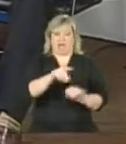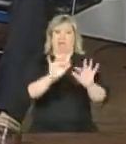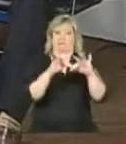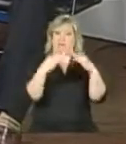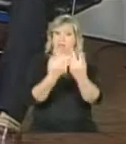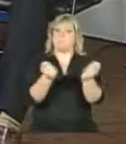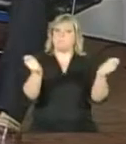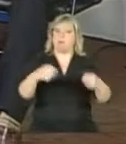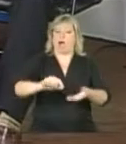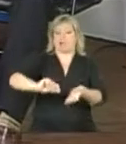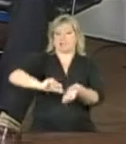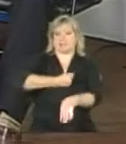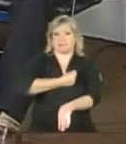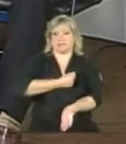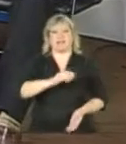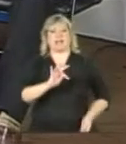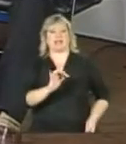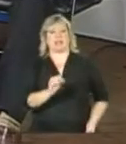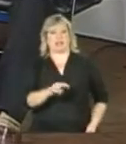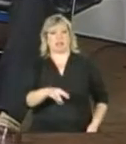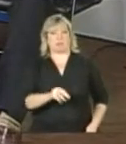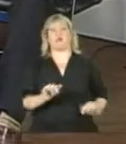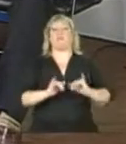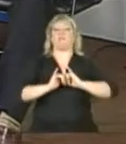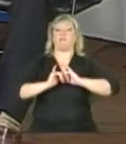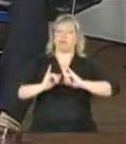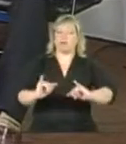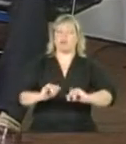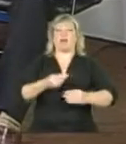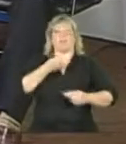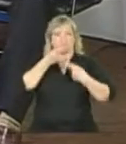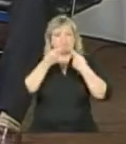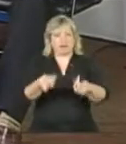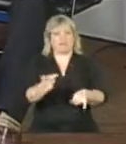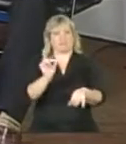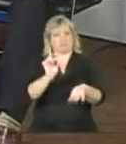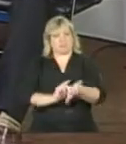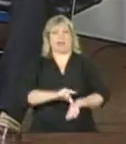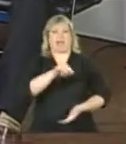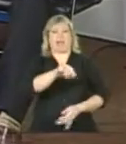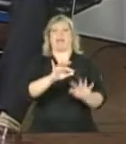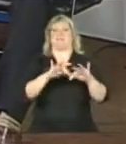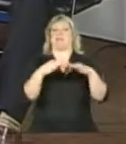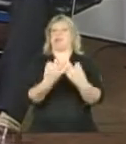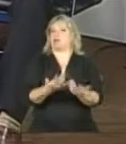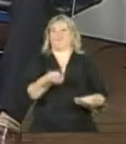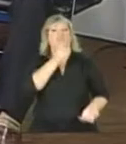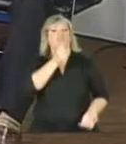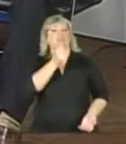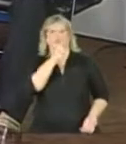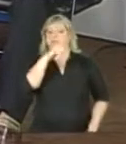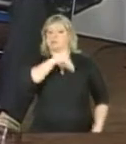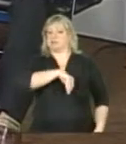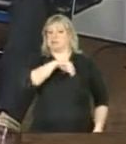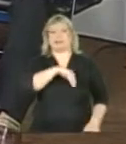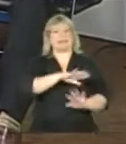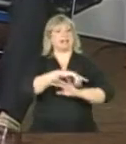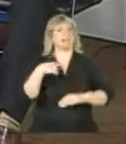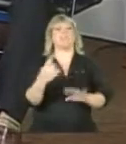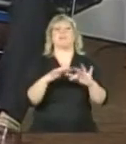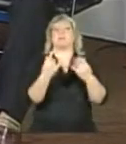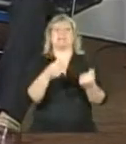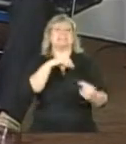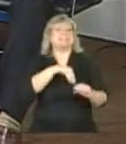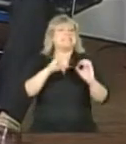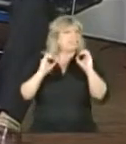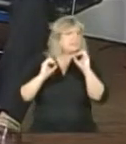um termo informando que, de fato, aquela família não tem renda, que nenhum dos seus membros possui